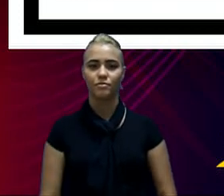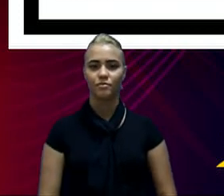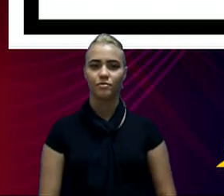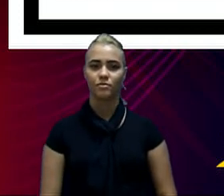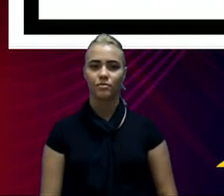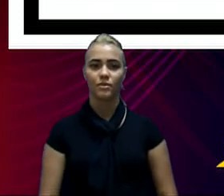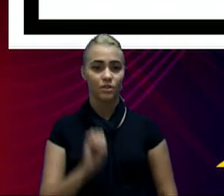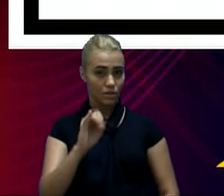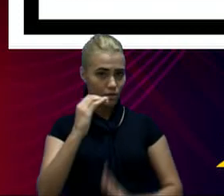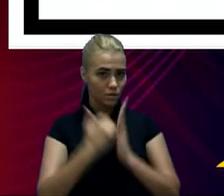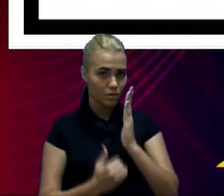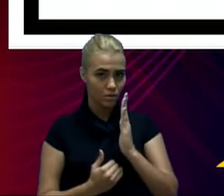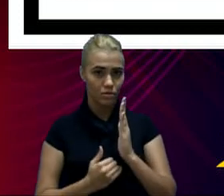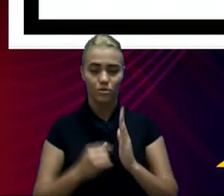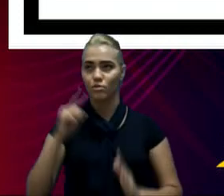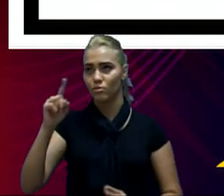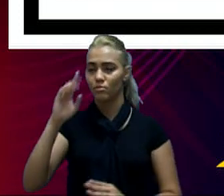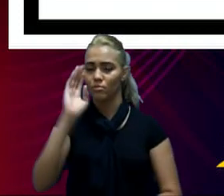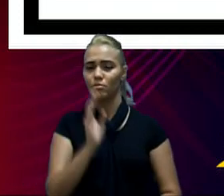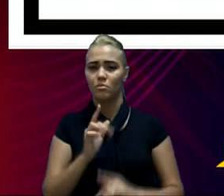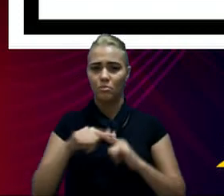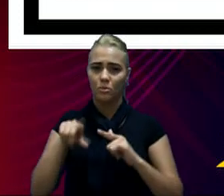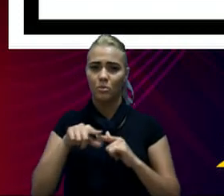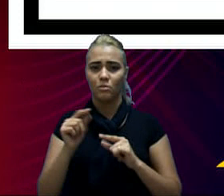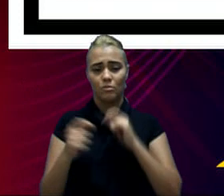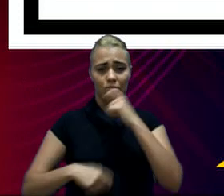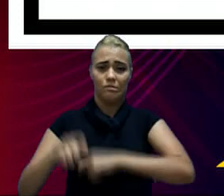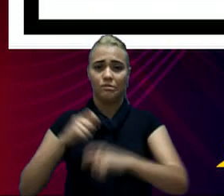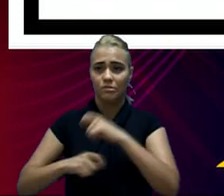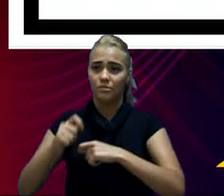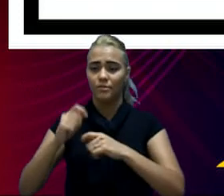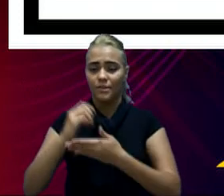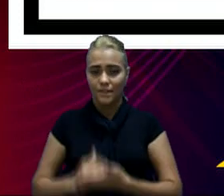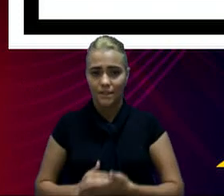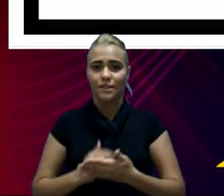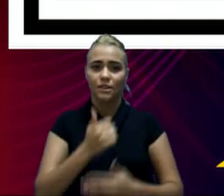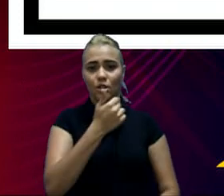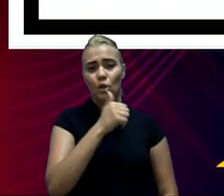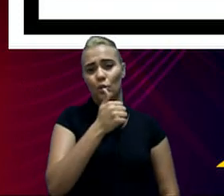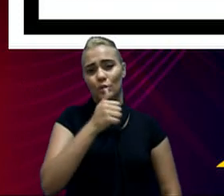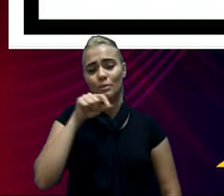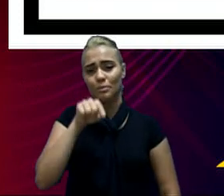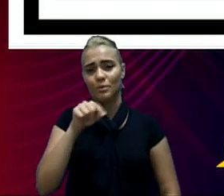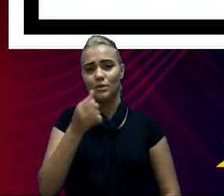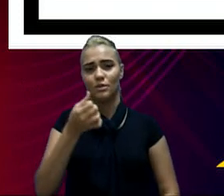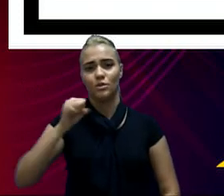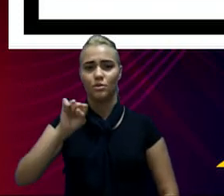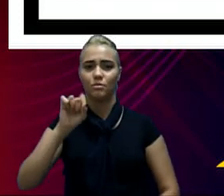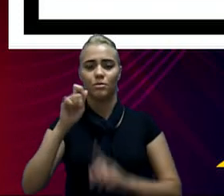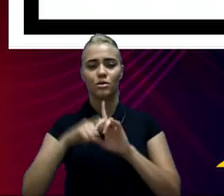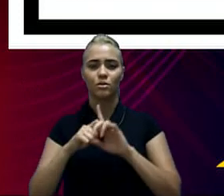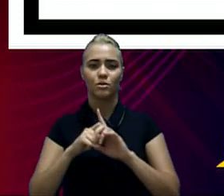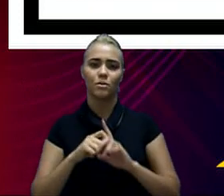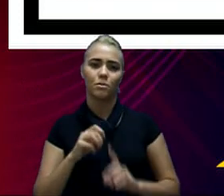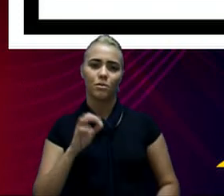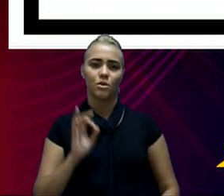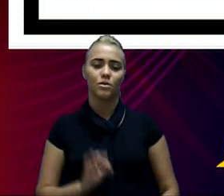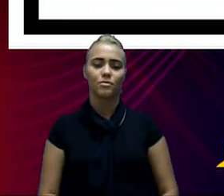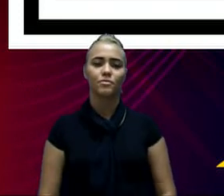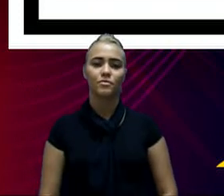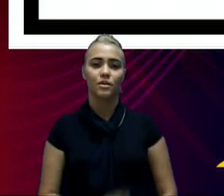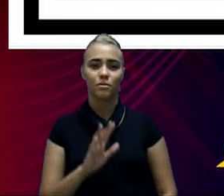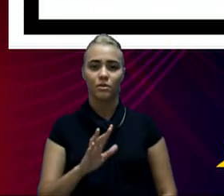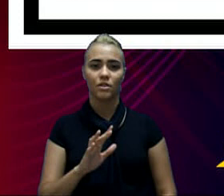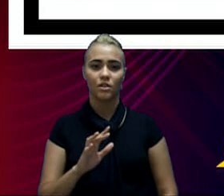Se descontar a inflação, nós temos aí um crescimento da ordem de 11,68%. Já as